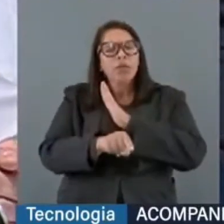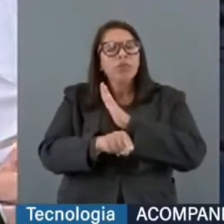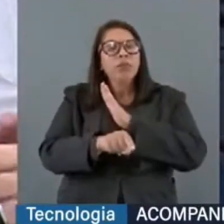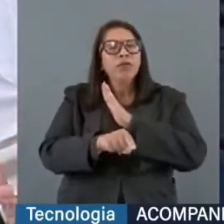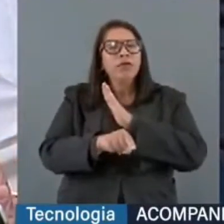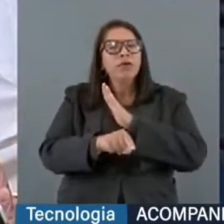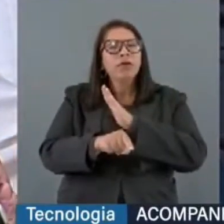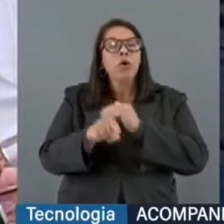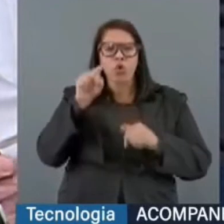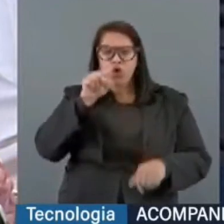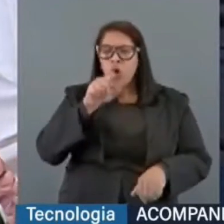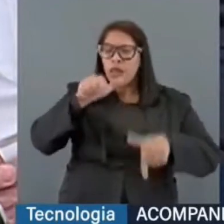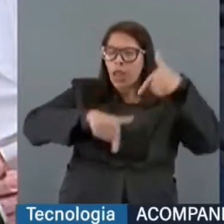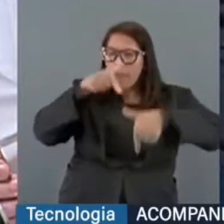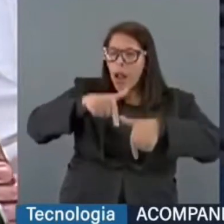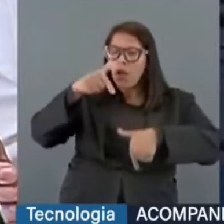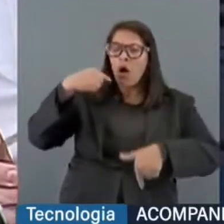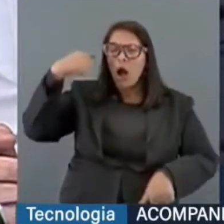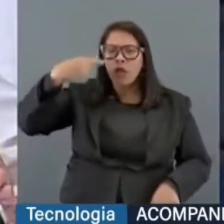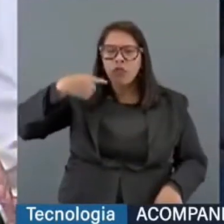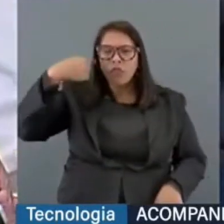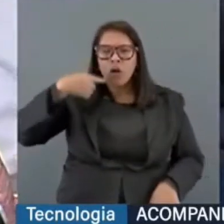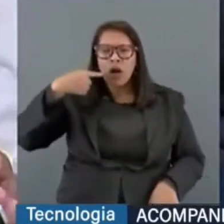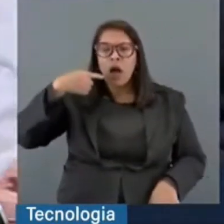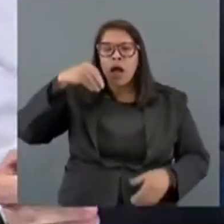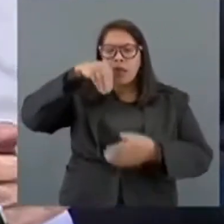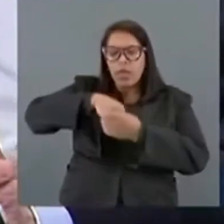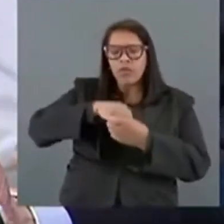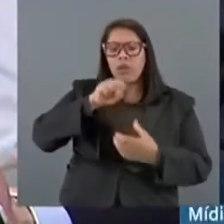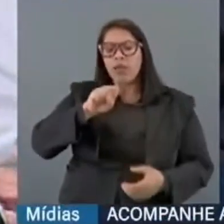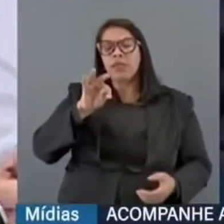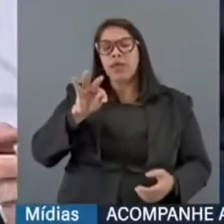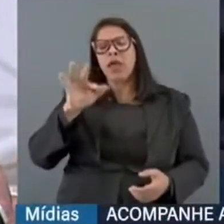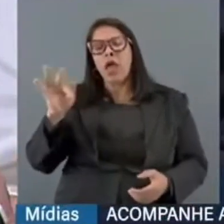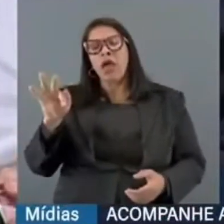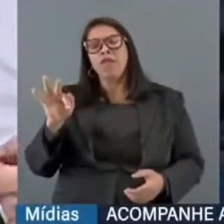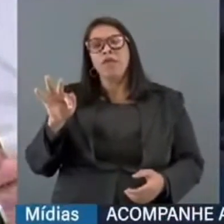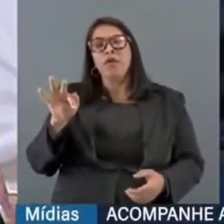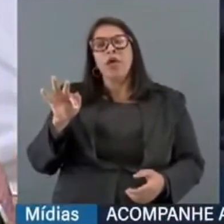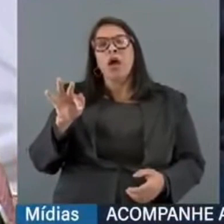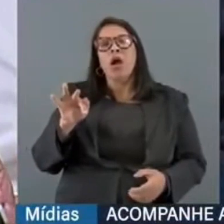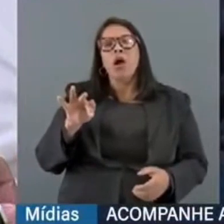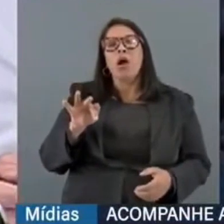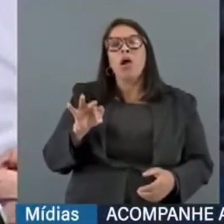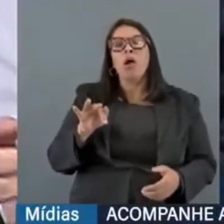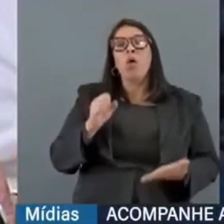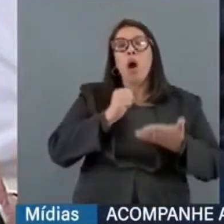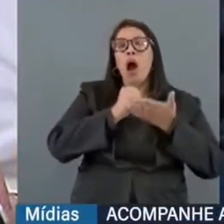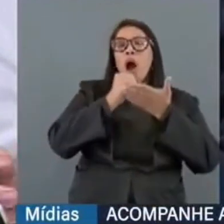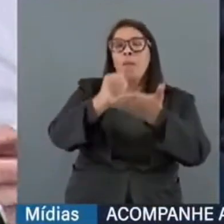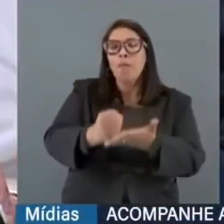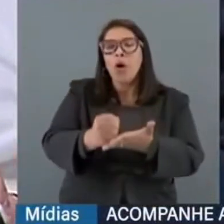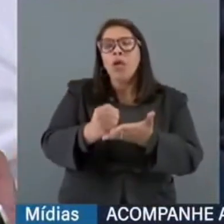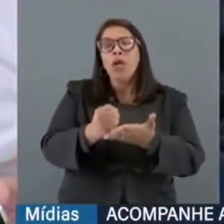advogou perante o Supremo Tribunal Federal ou outras Cortes em consultoria ou advocacia por